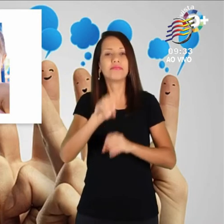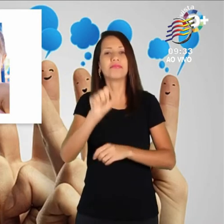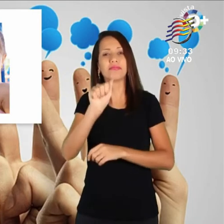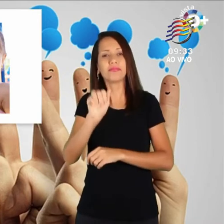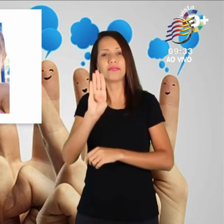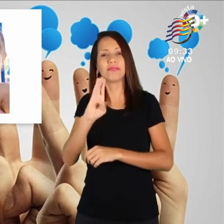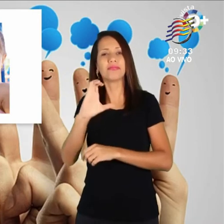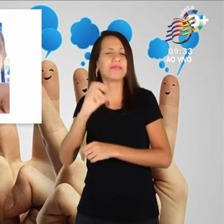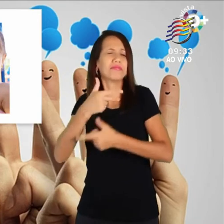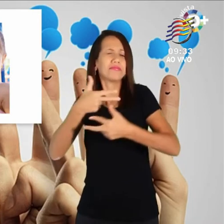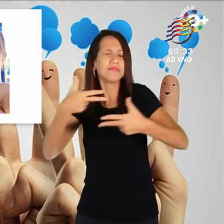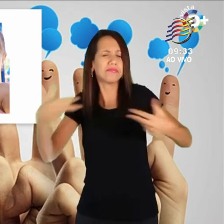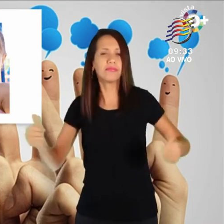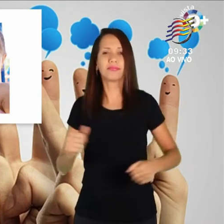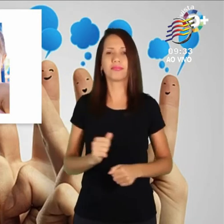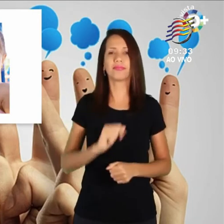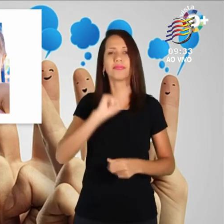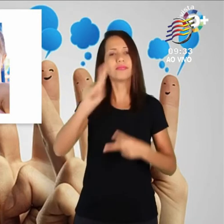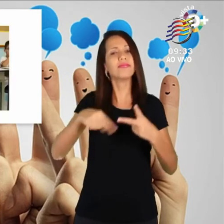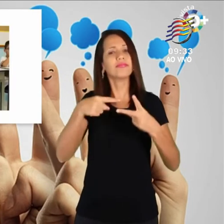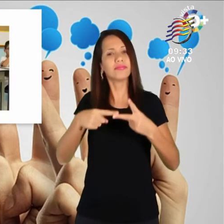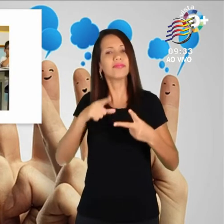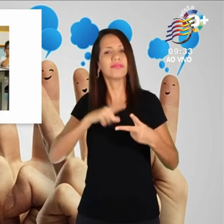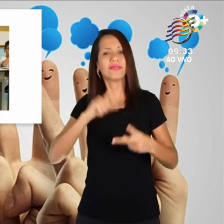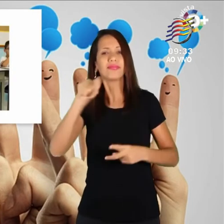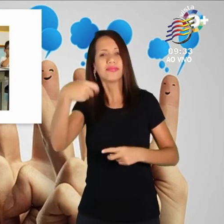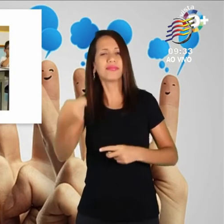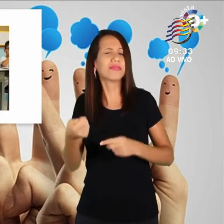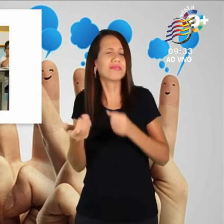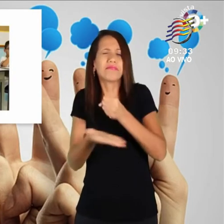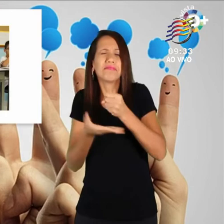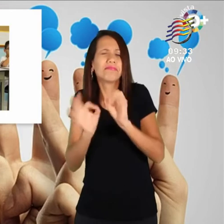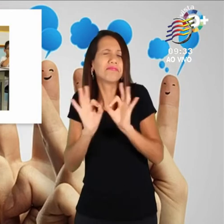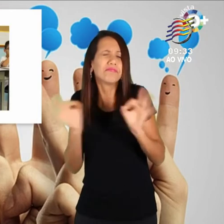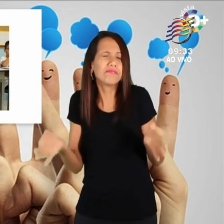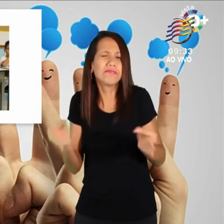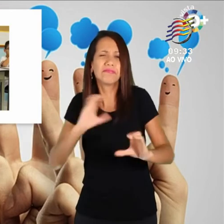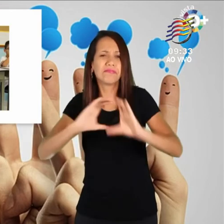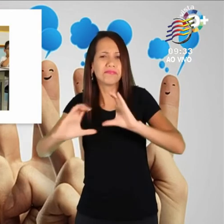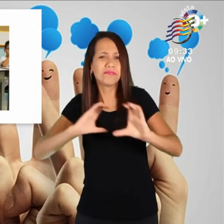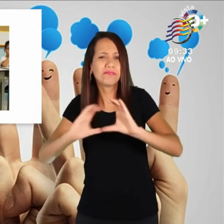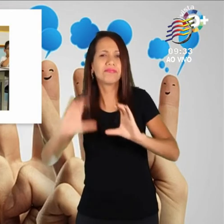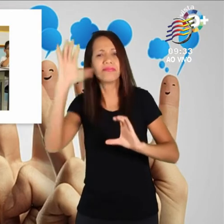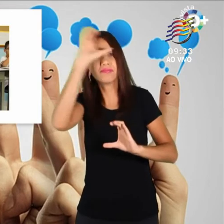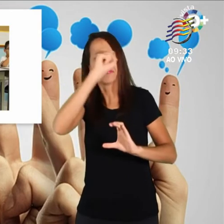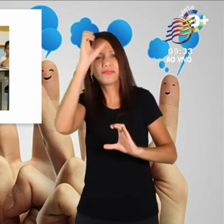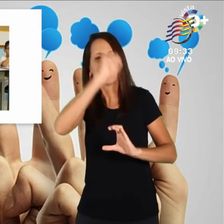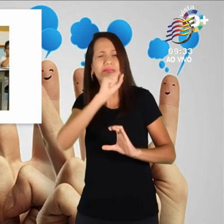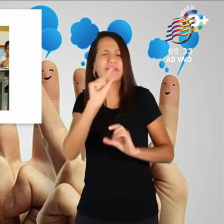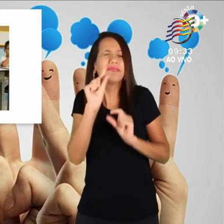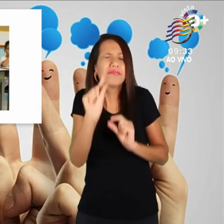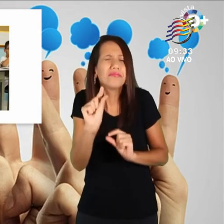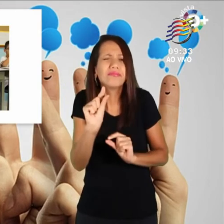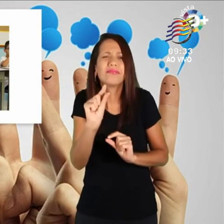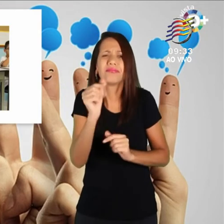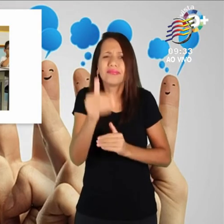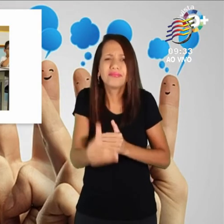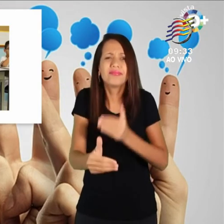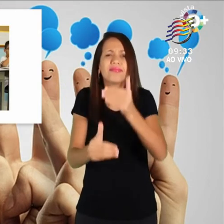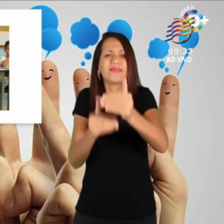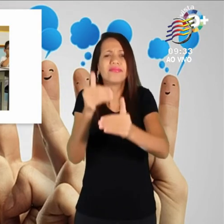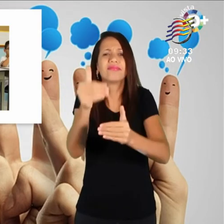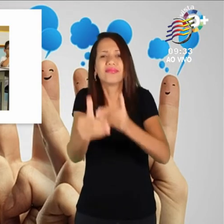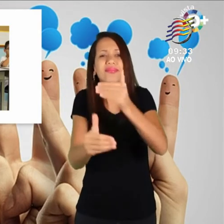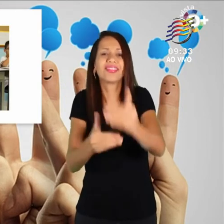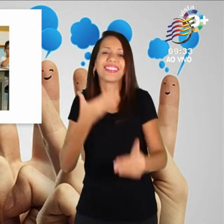de sinais. Em seguida, os sinais básicos. Saber o mínimo é um passo para